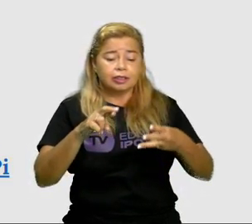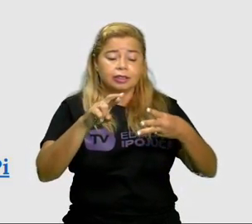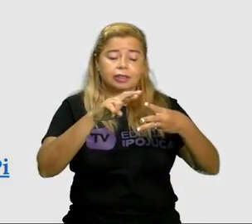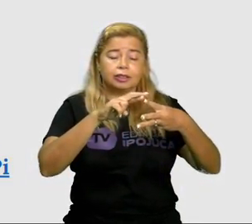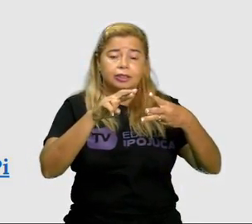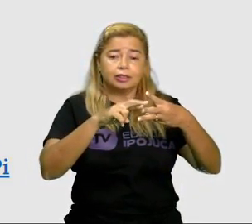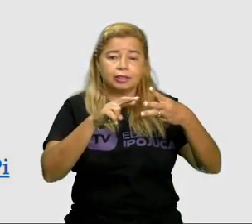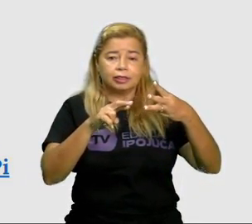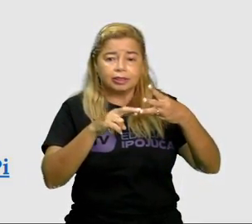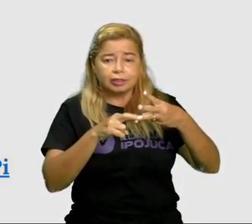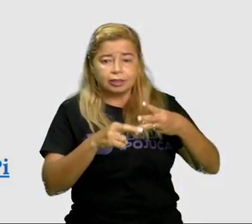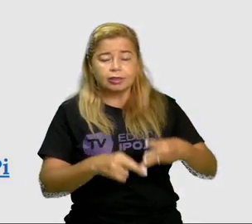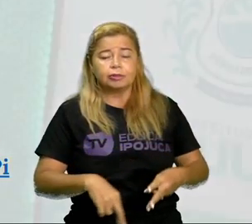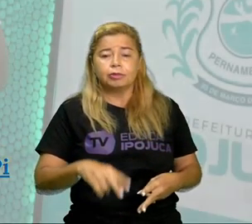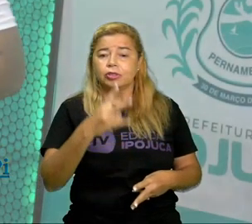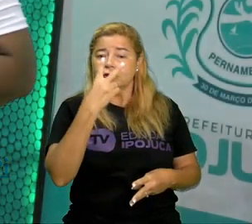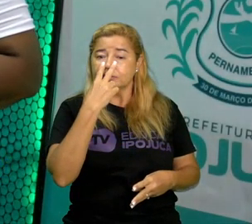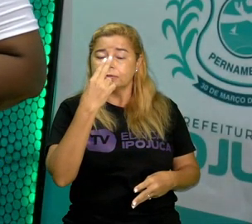parecidas.